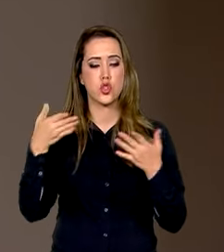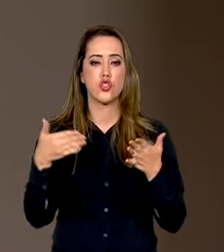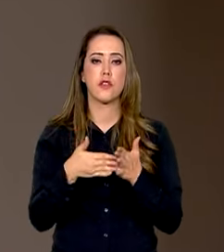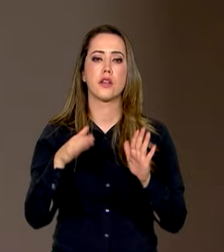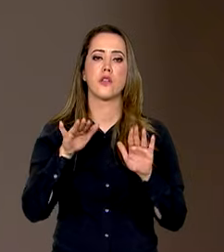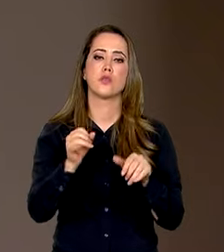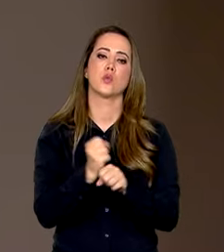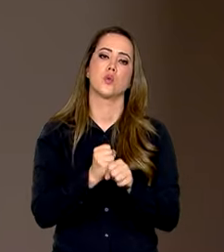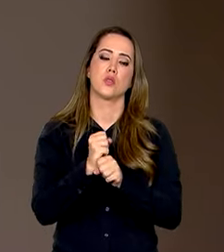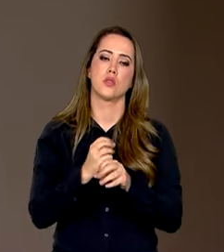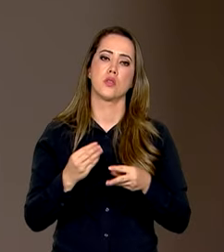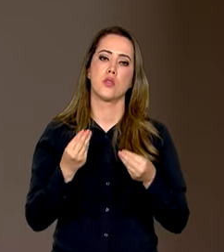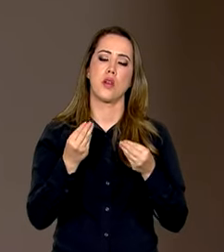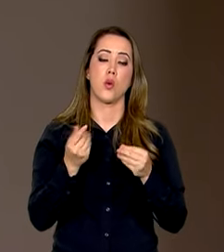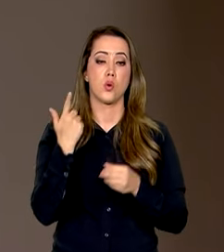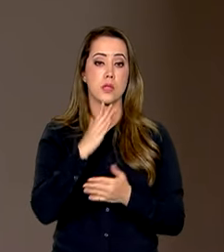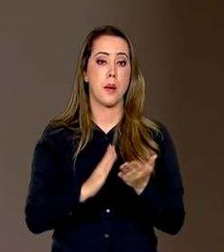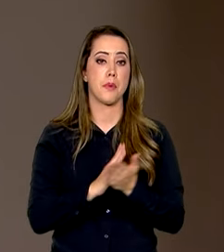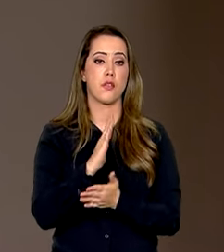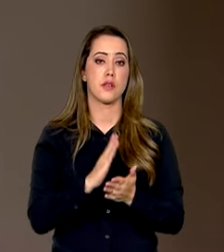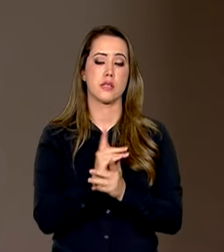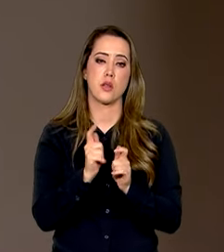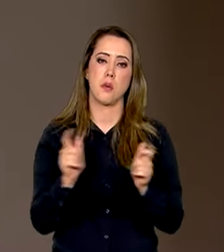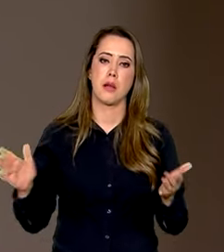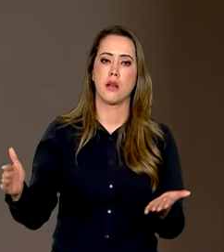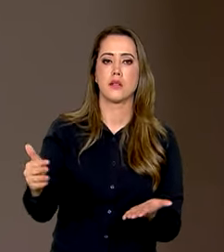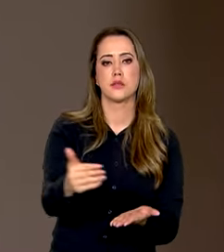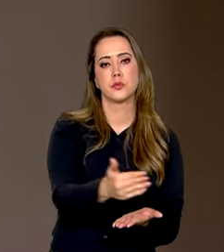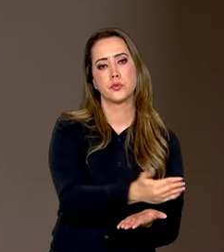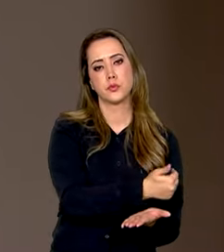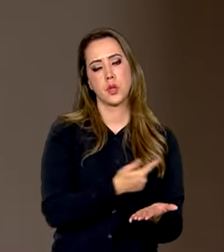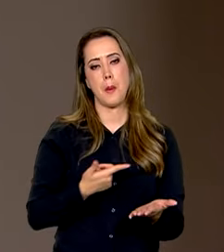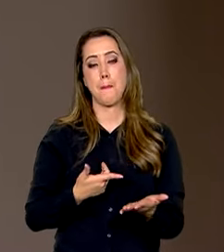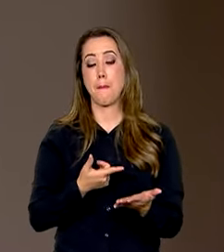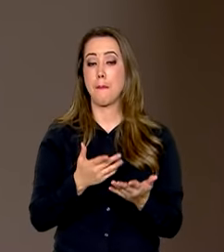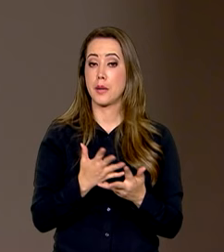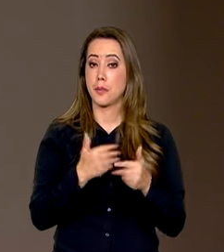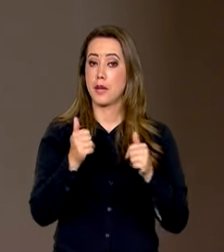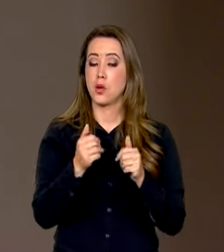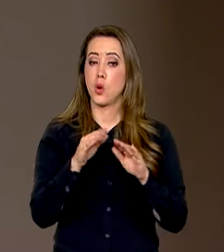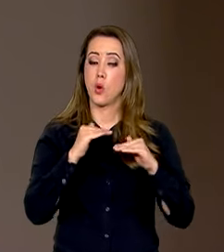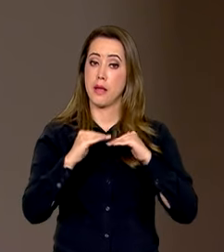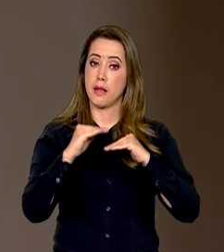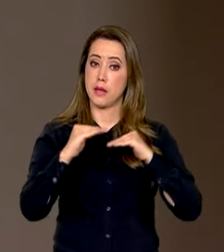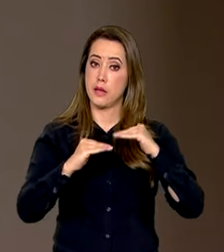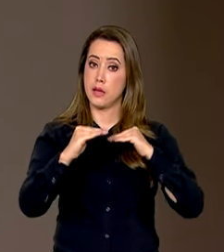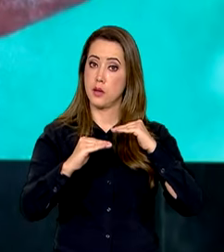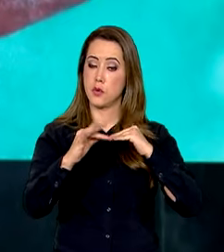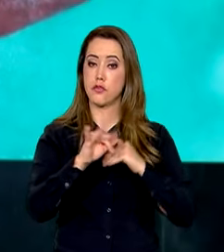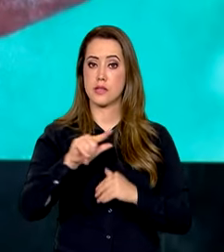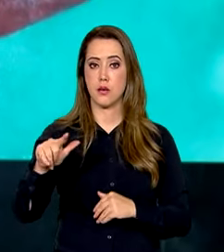fim do ano é garantir a aprovação de medidas que ampliem a arrecadação para garantir maior equilíbrio fiscal.